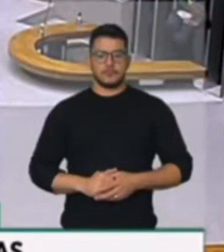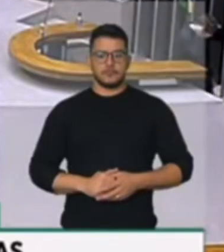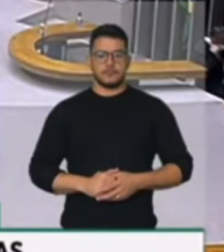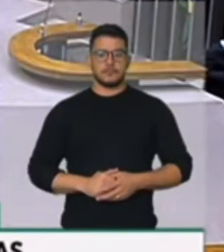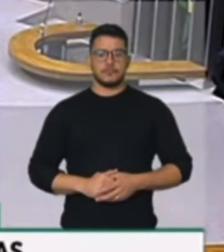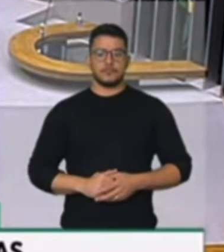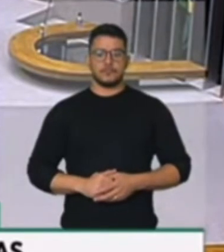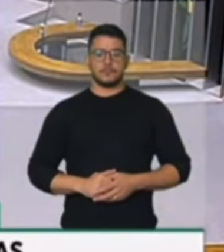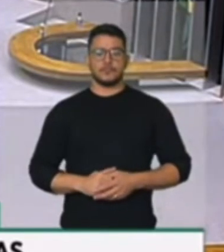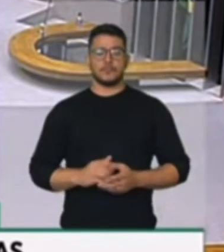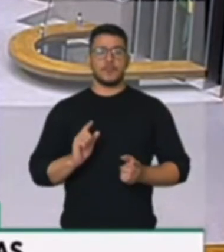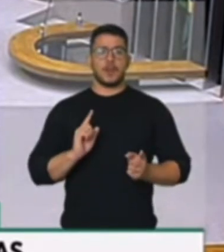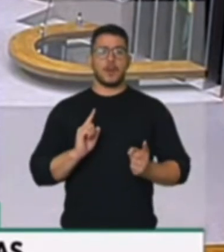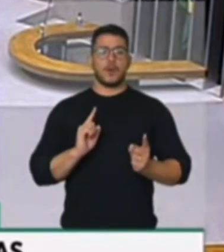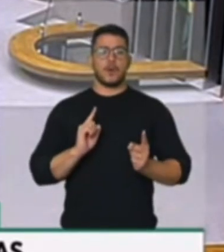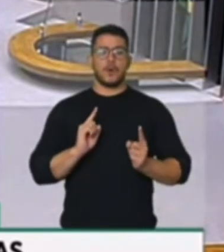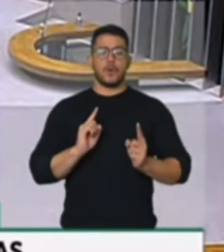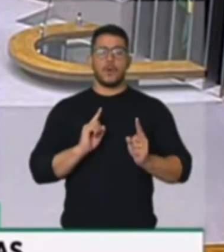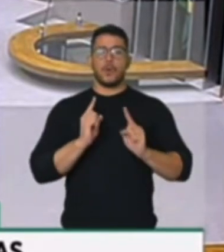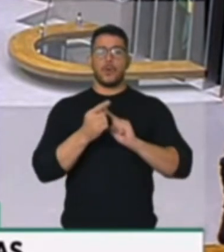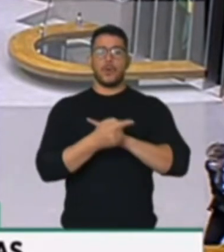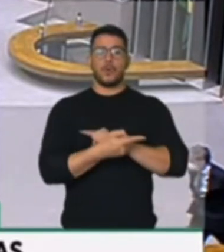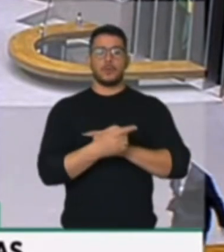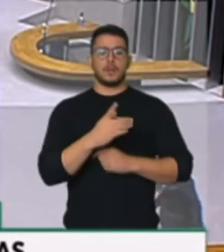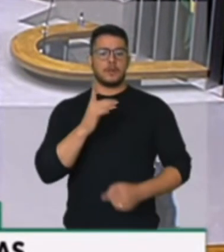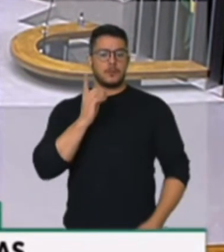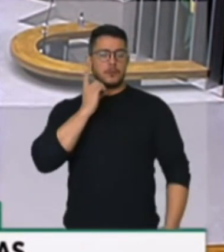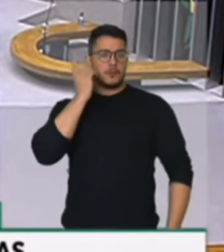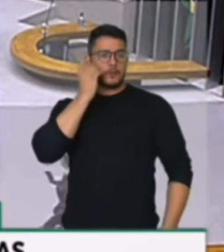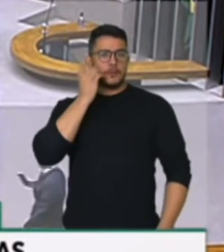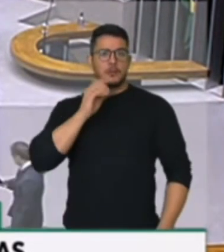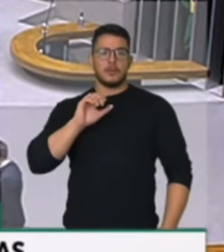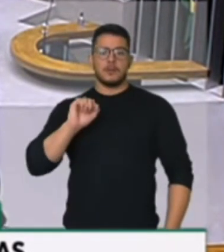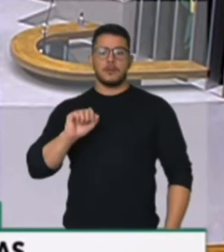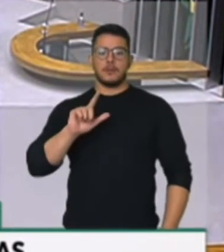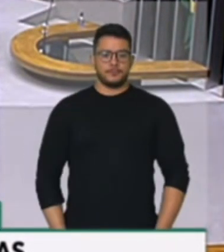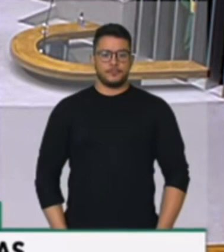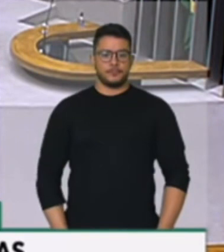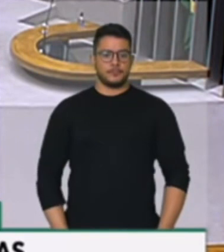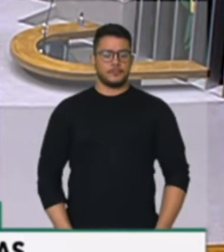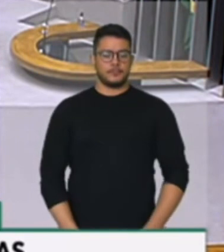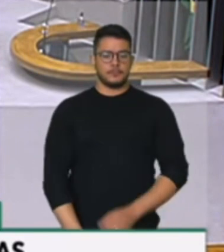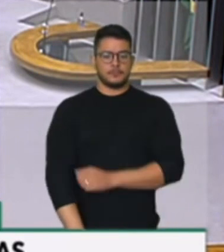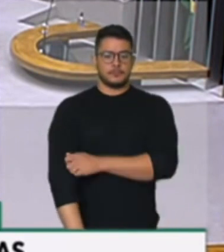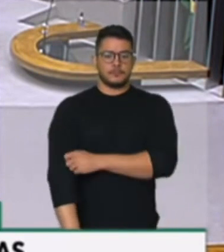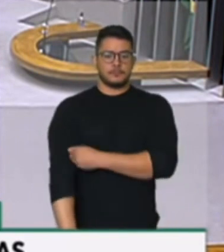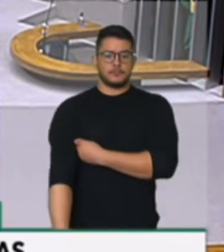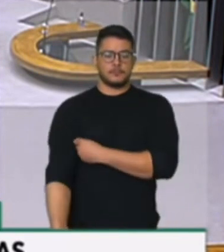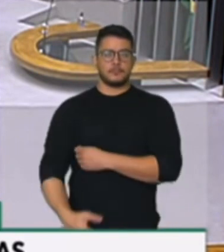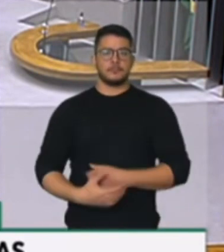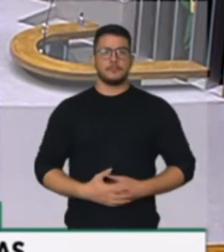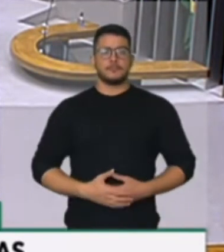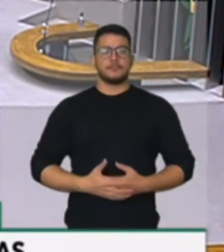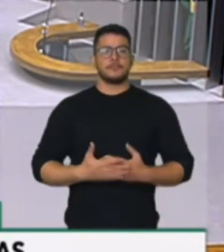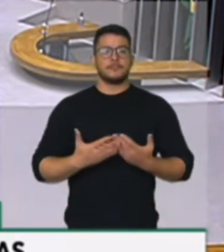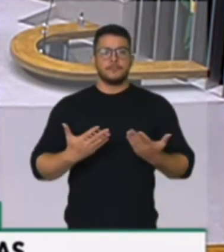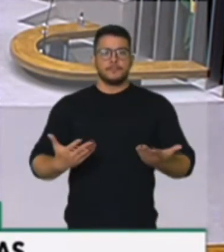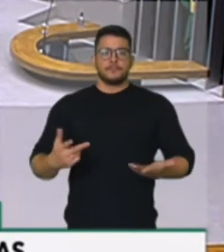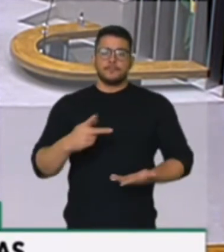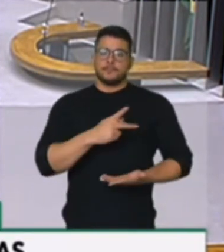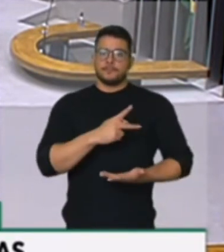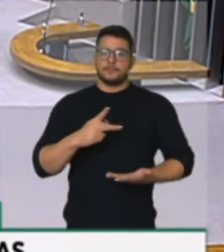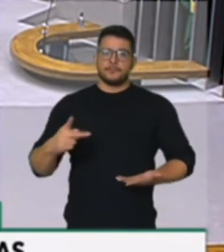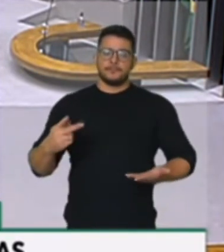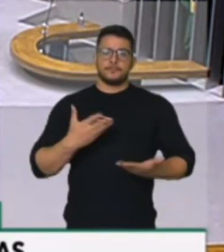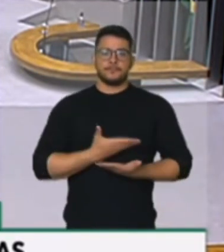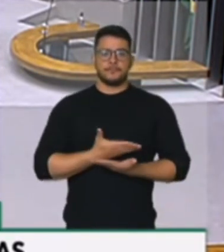Discutir contra a matéria, deputado Alencar Santana Braga. Senhor presidente, deputado